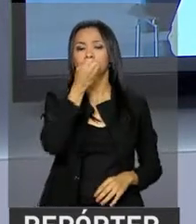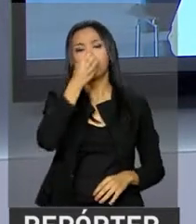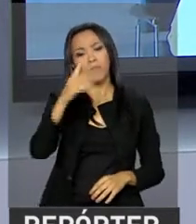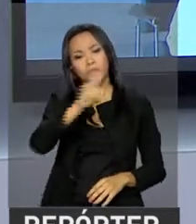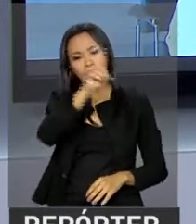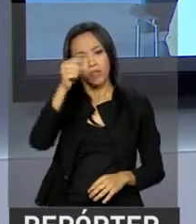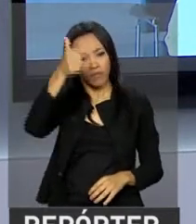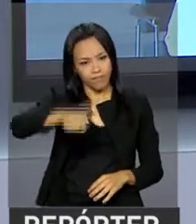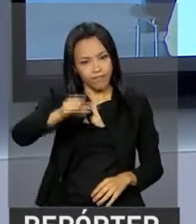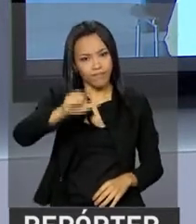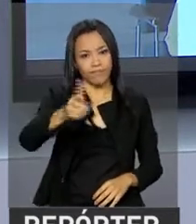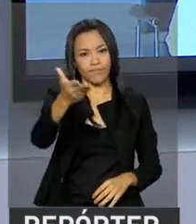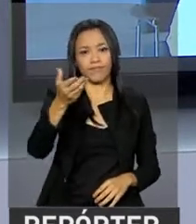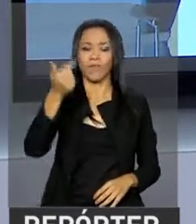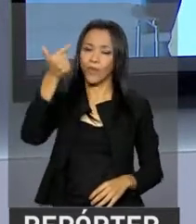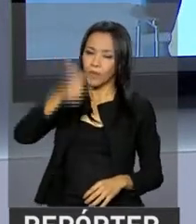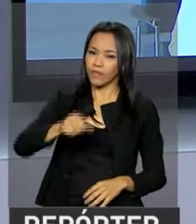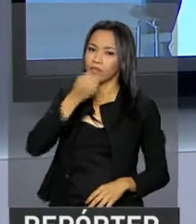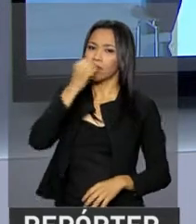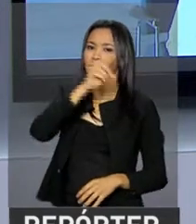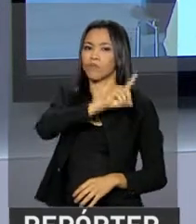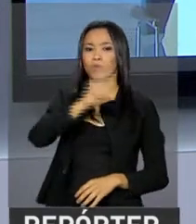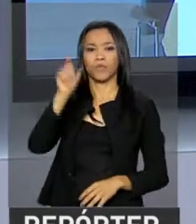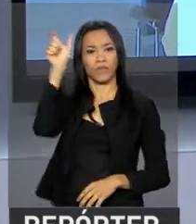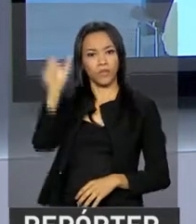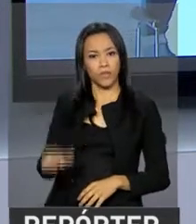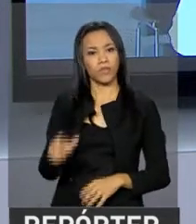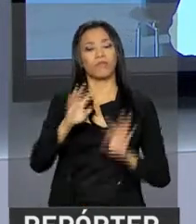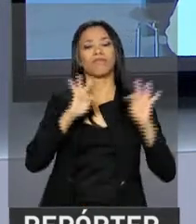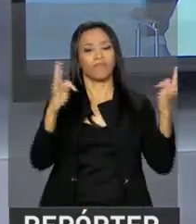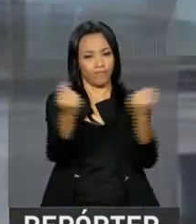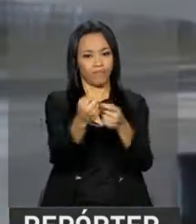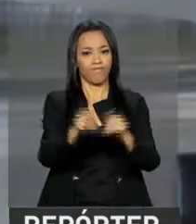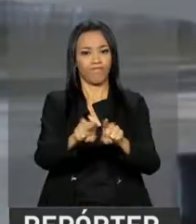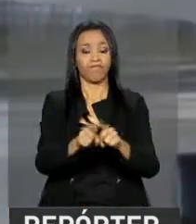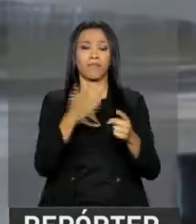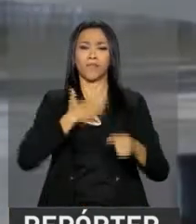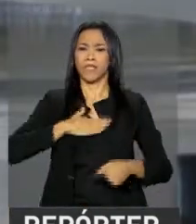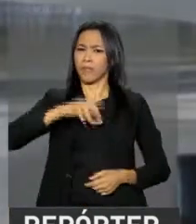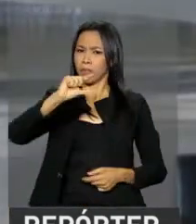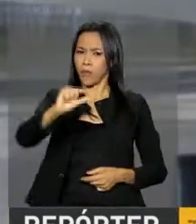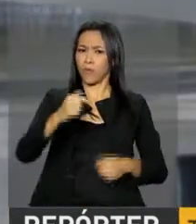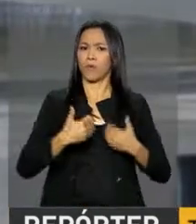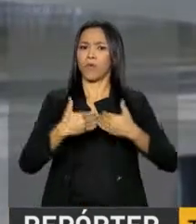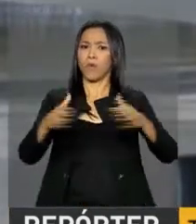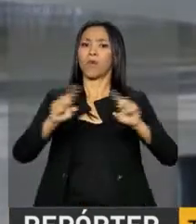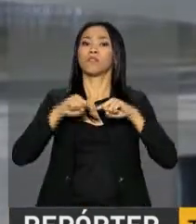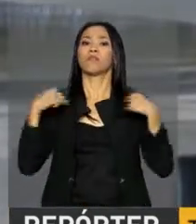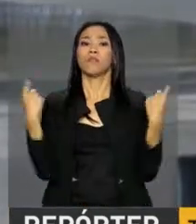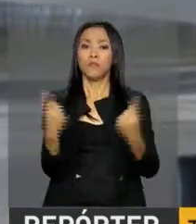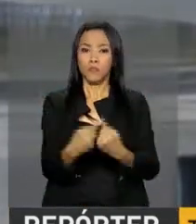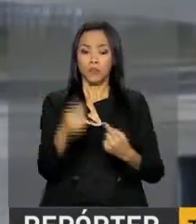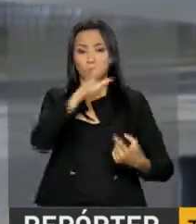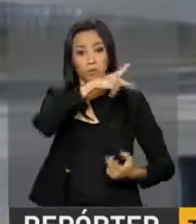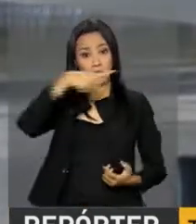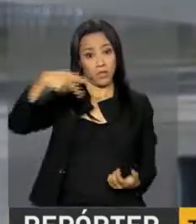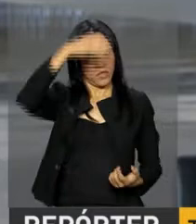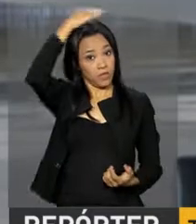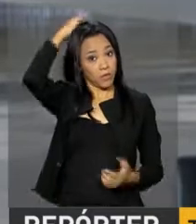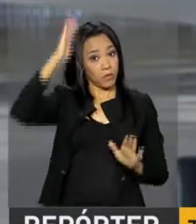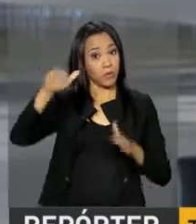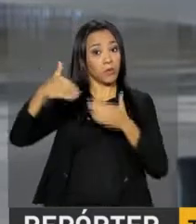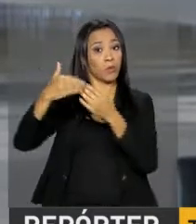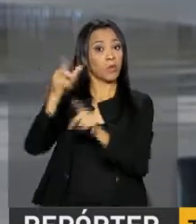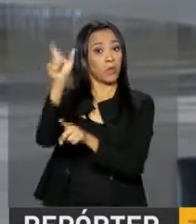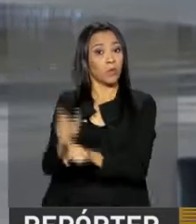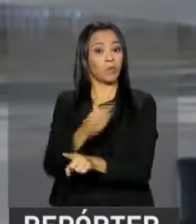dia. Olá, Leandro. Novamente, bom dia. Bom dia a todos. Vai começar daqui a pouquinho uma reunião do presidente Michel Temer com o ministro da Cidade,